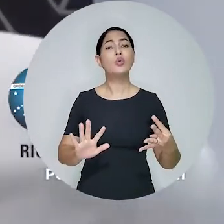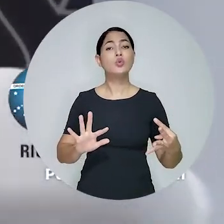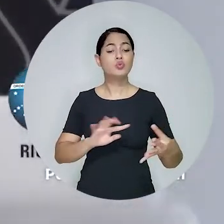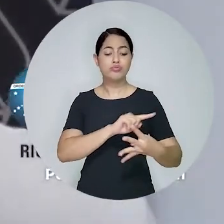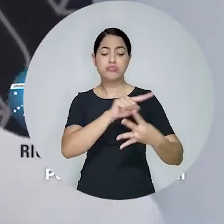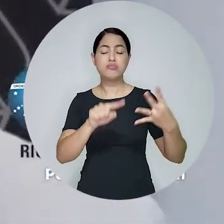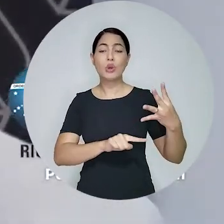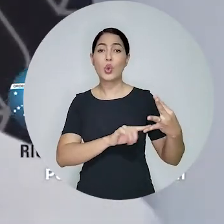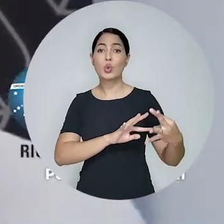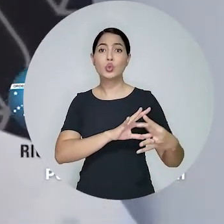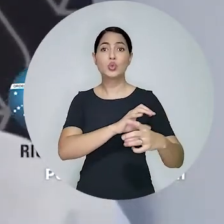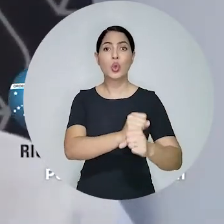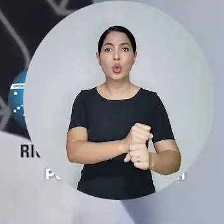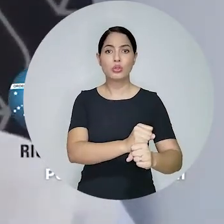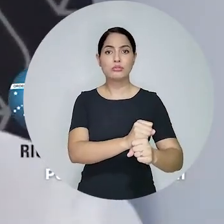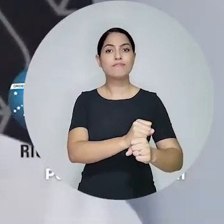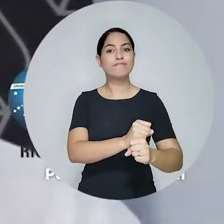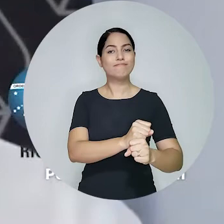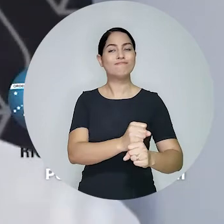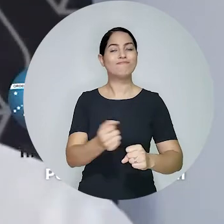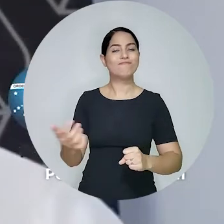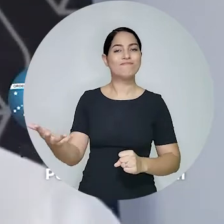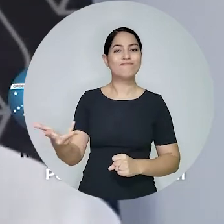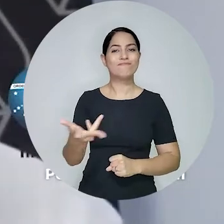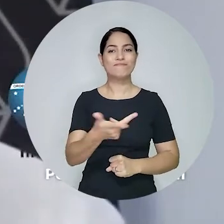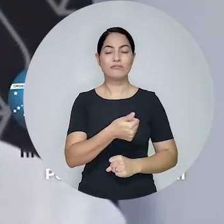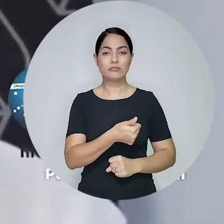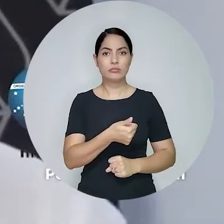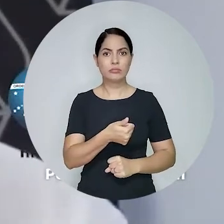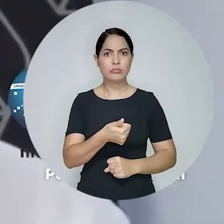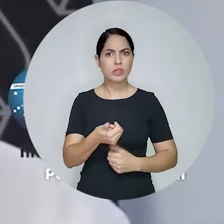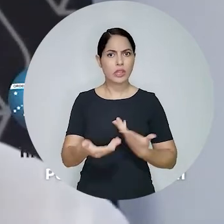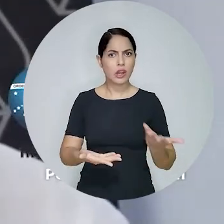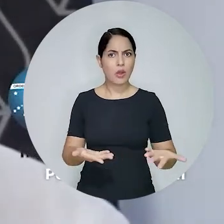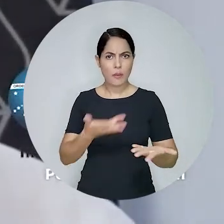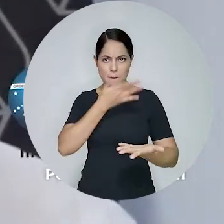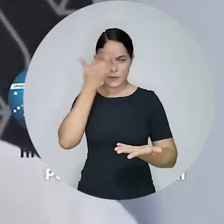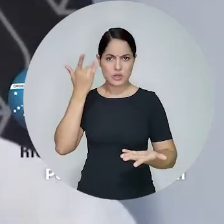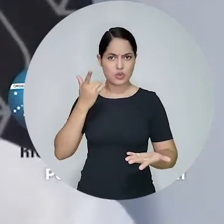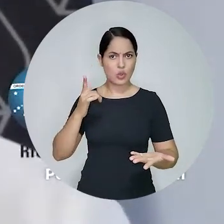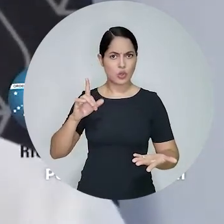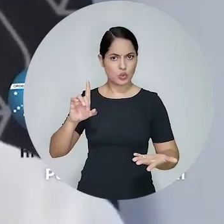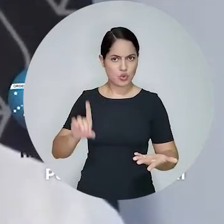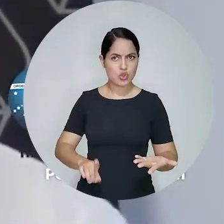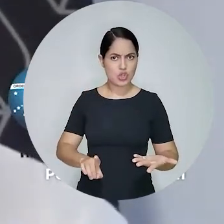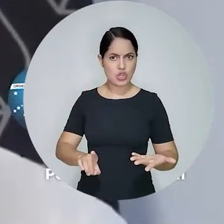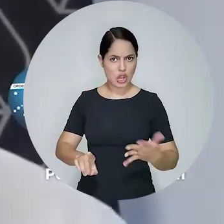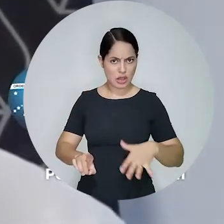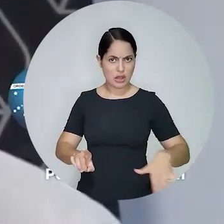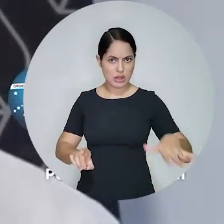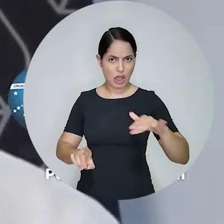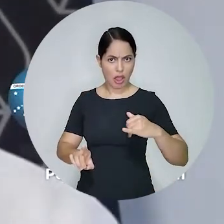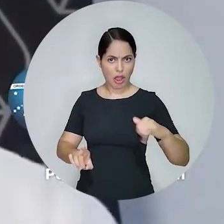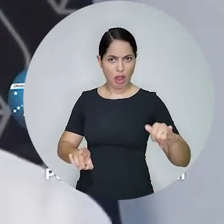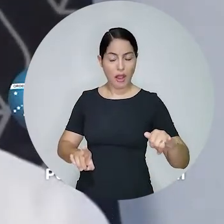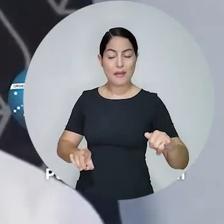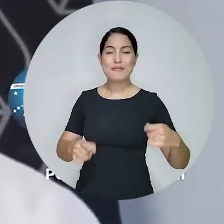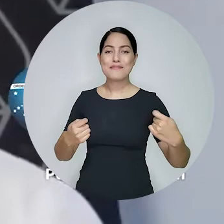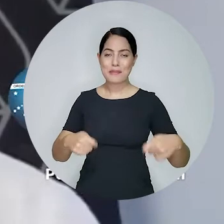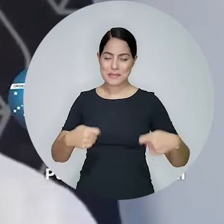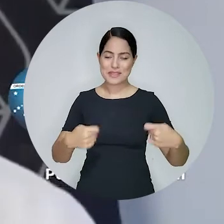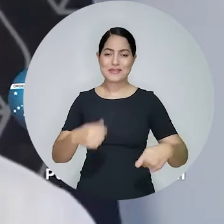Energia Elétrica, CCE. Então, todo esse mercado, ele se tornou bastante sofisticado e para quem vai atuar no ramo,